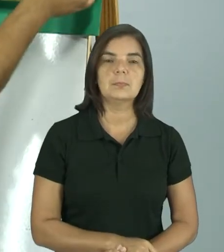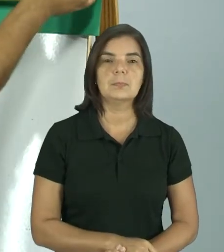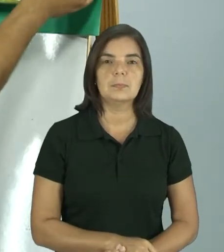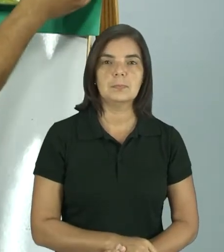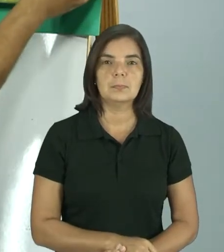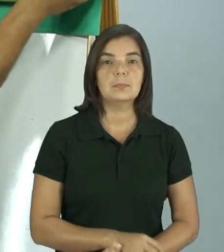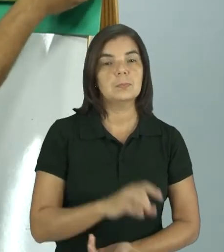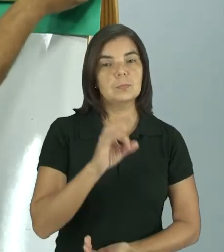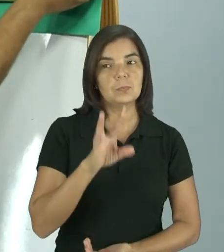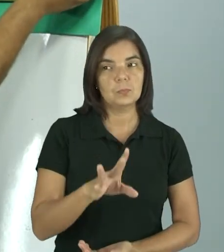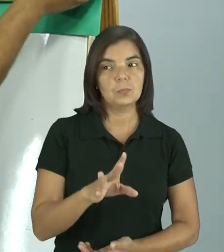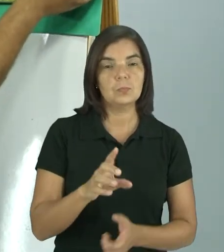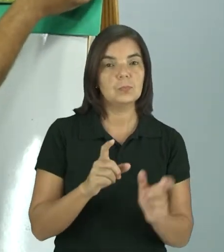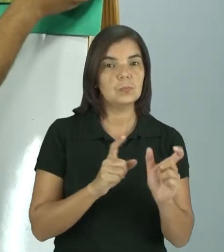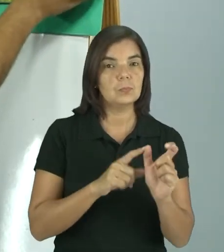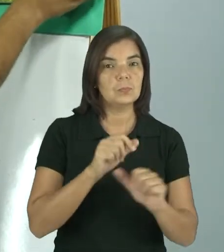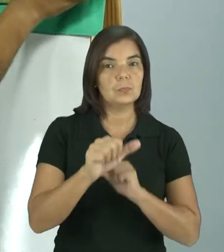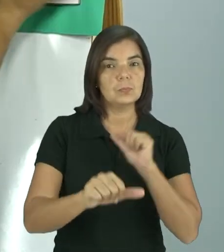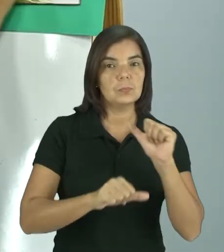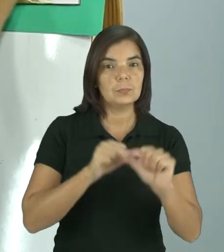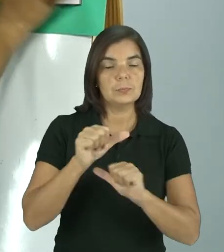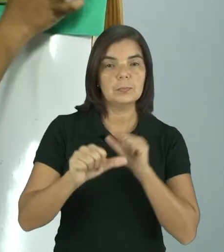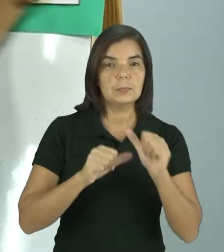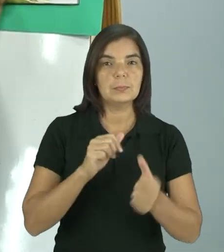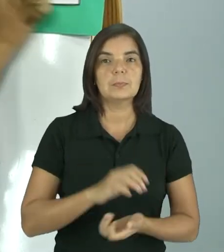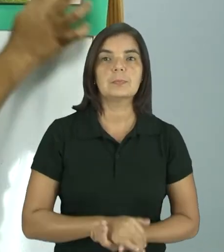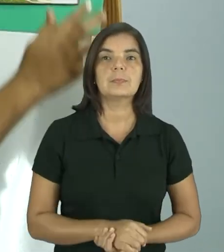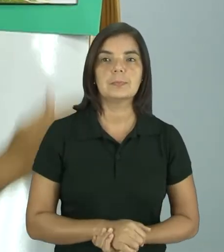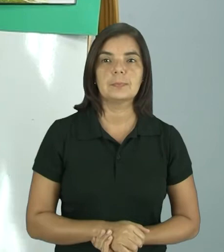Só que com pequenas transformações.